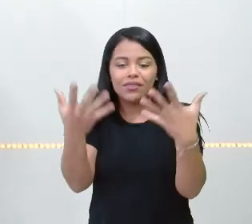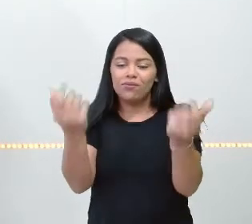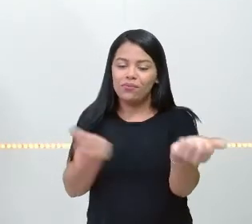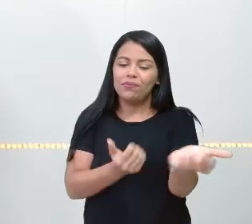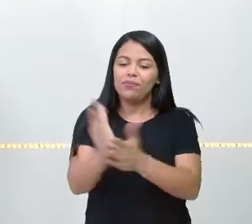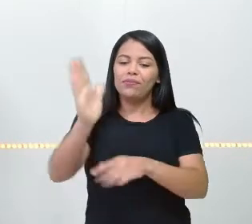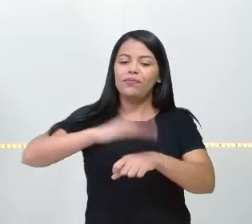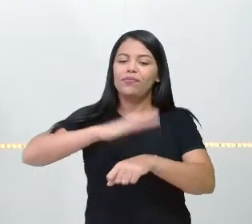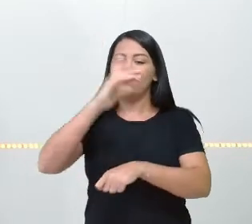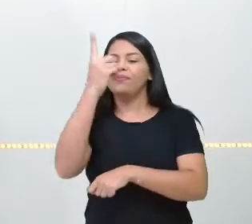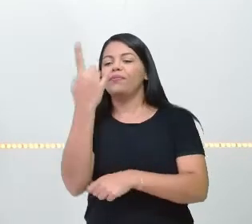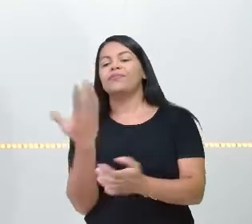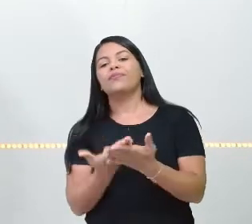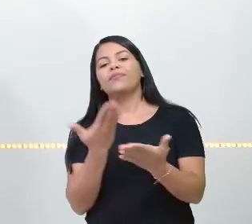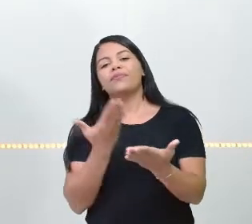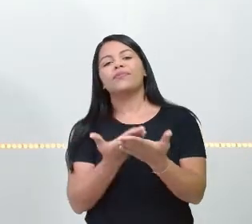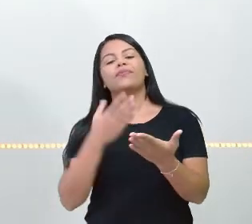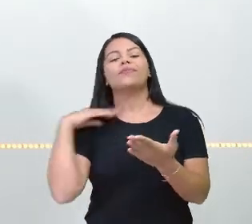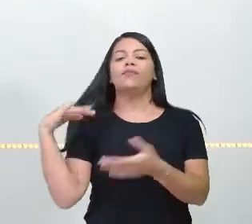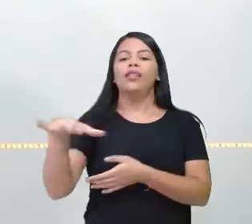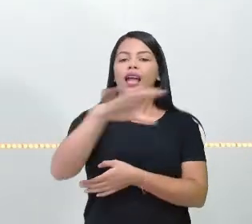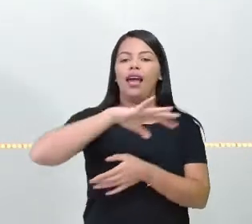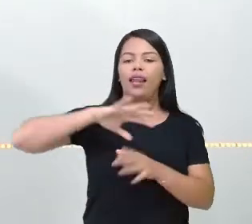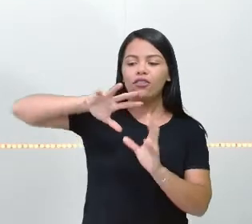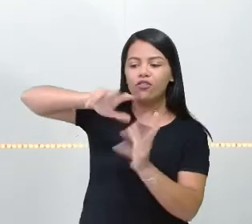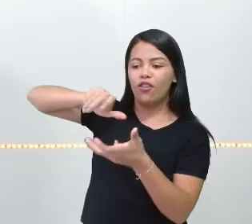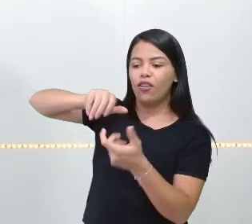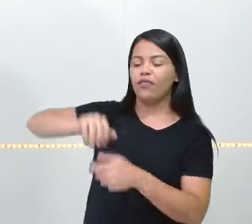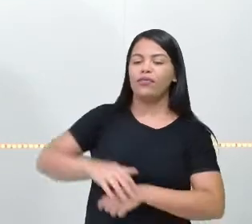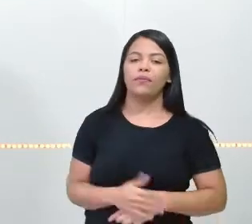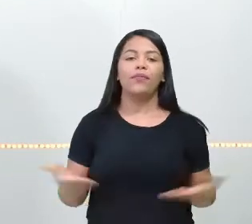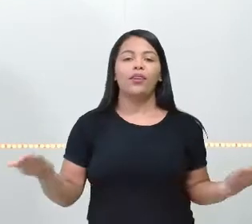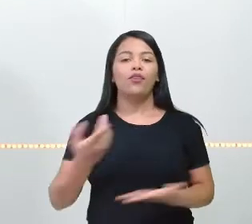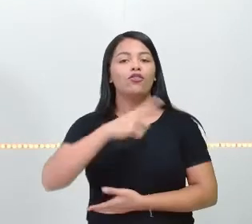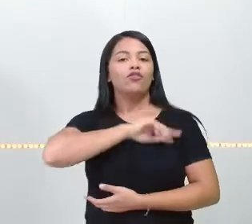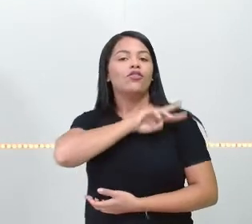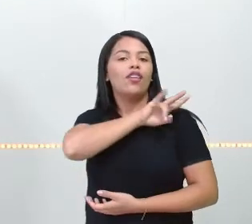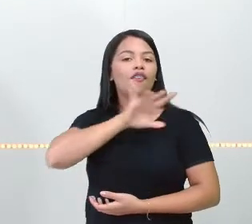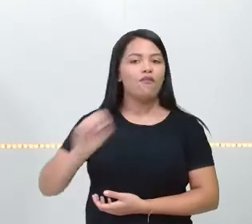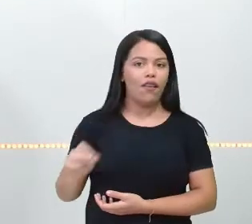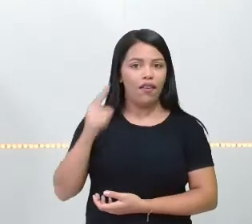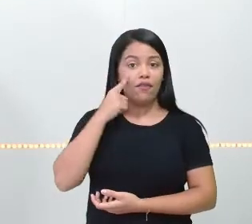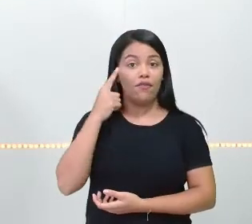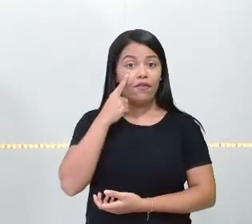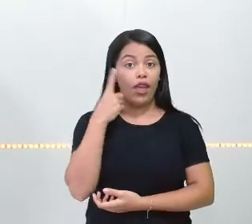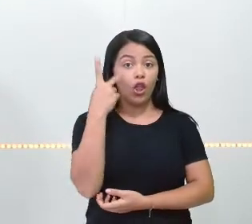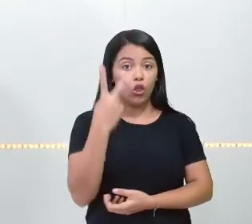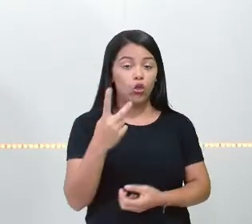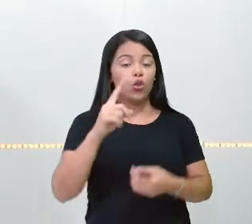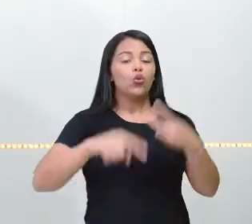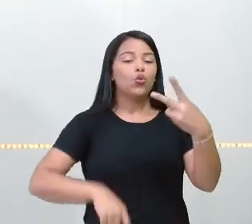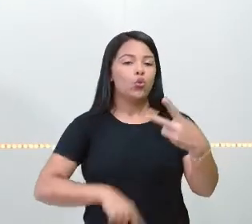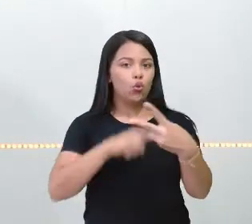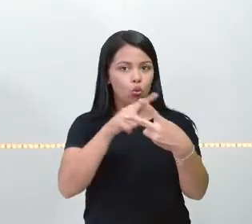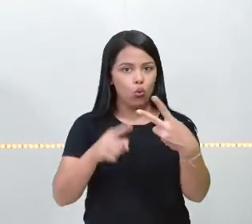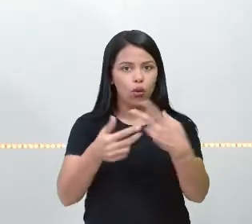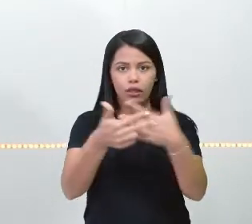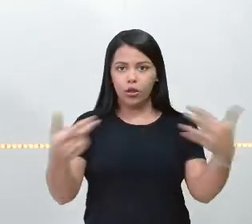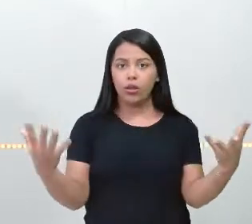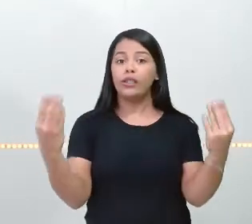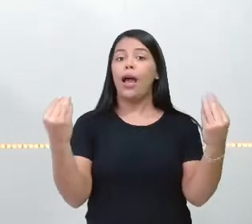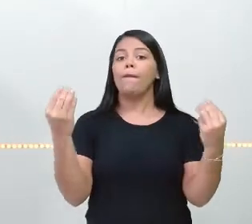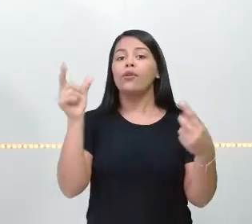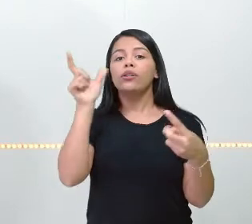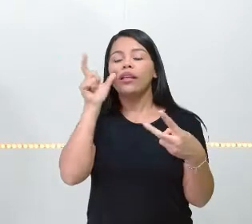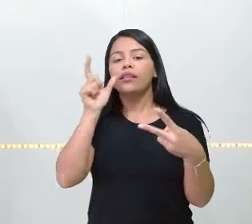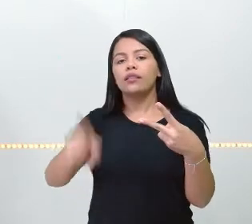aula de geografia. Hoje a gente vai falar de duas coisas bem interessantes e importantes na vida de todo